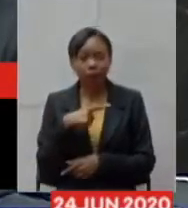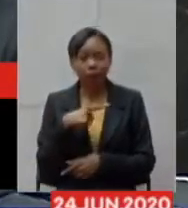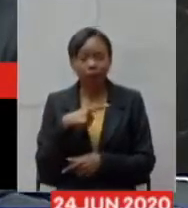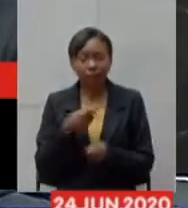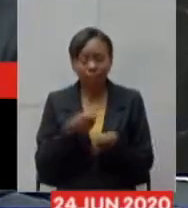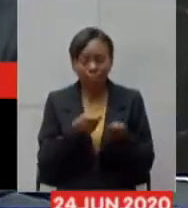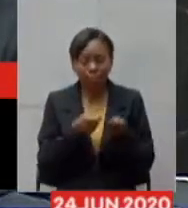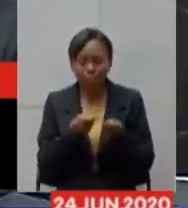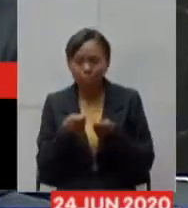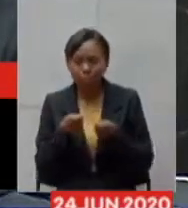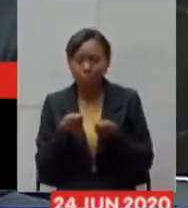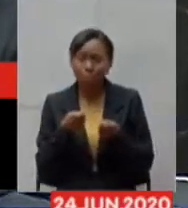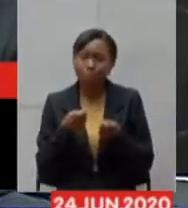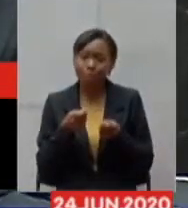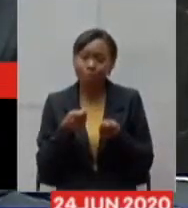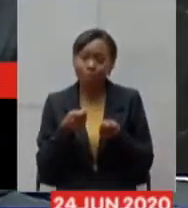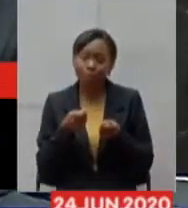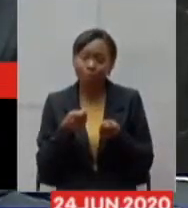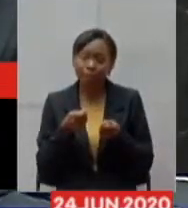doença isso faz parte